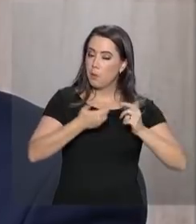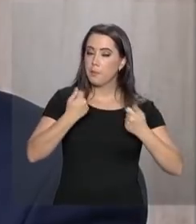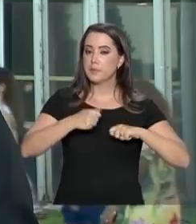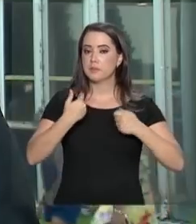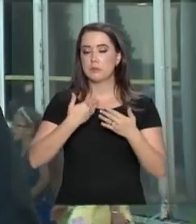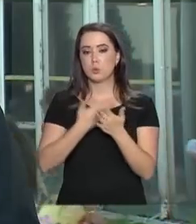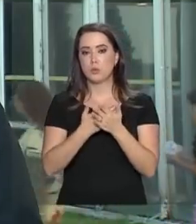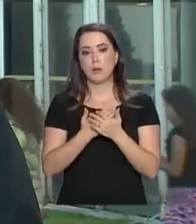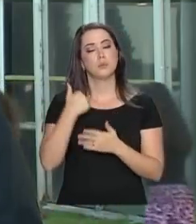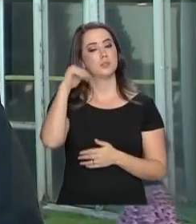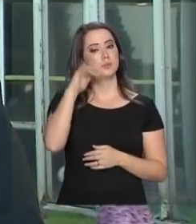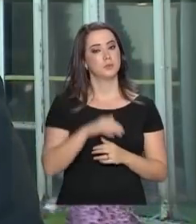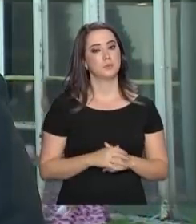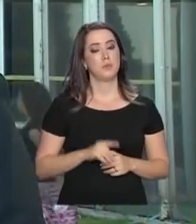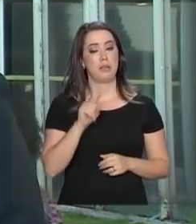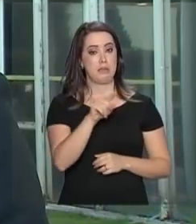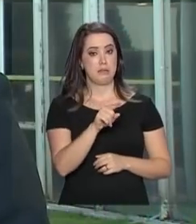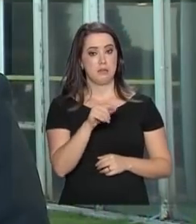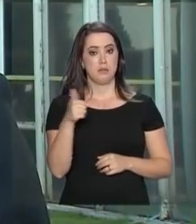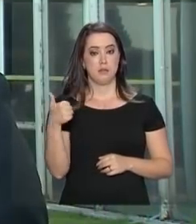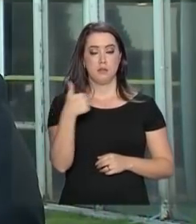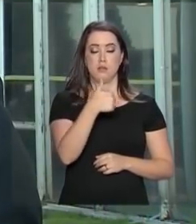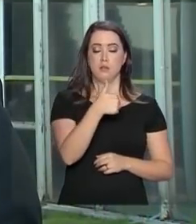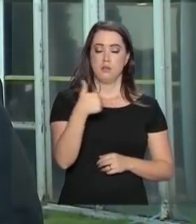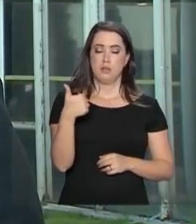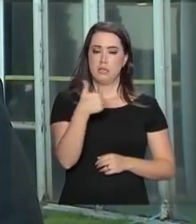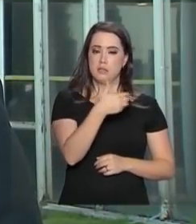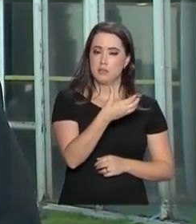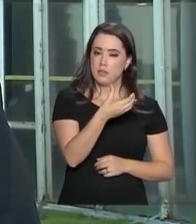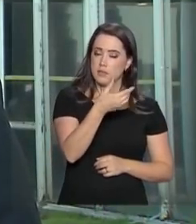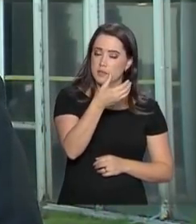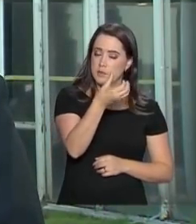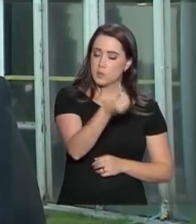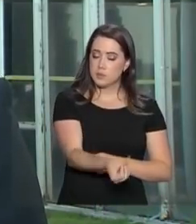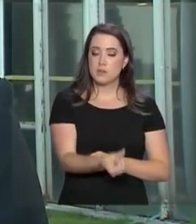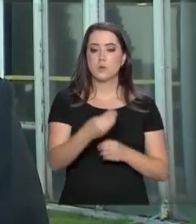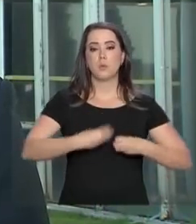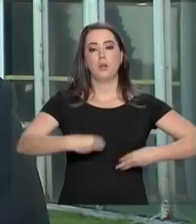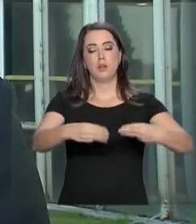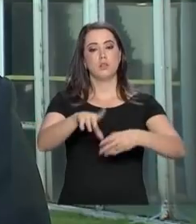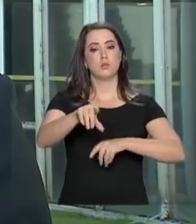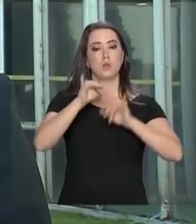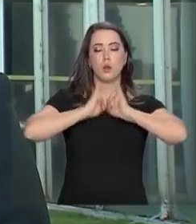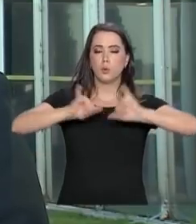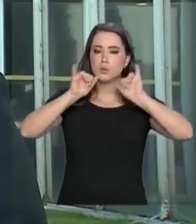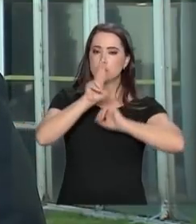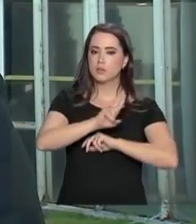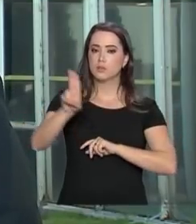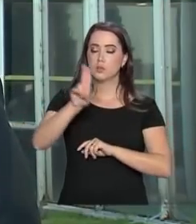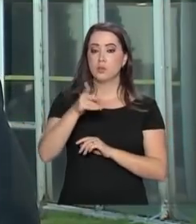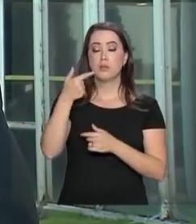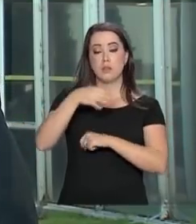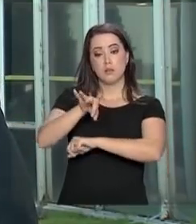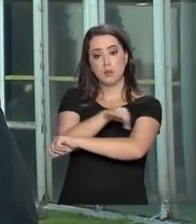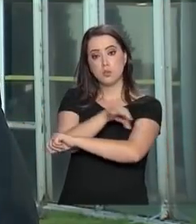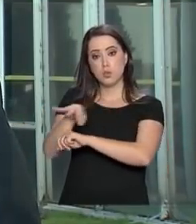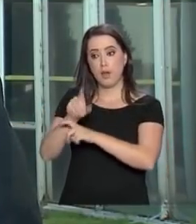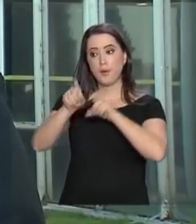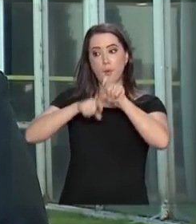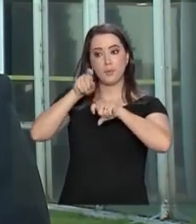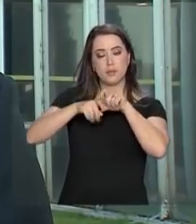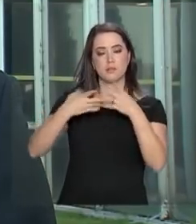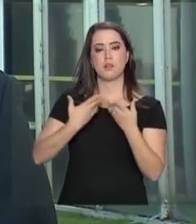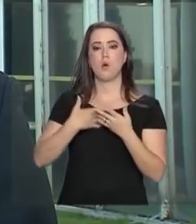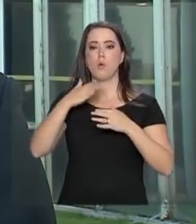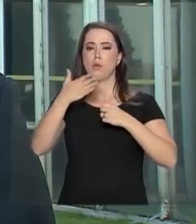secretários. Gustavo Canuto foi o 17º ministro anunciado pelo presidente Jair Bolsonaro. Graduado em Engenharia de Computação